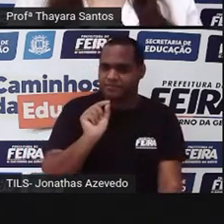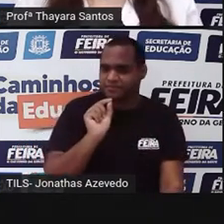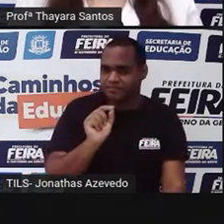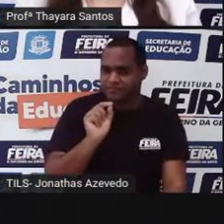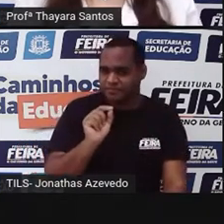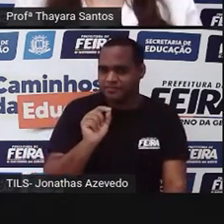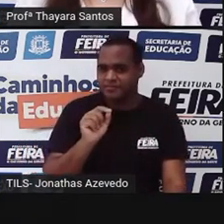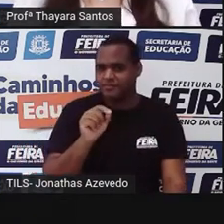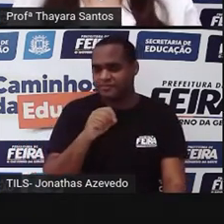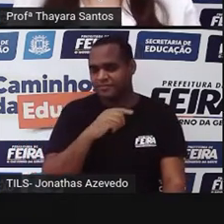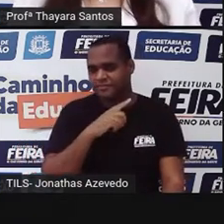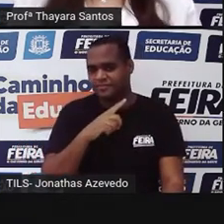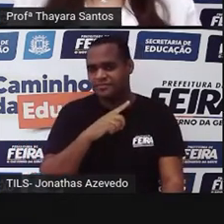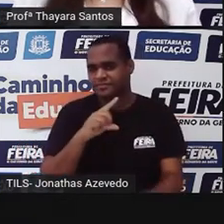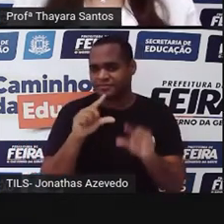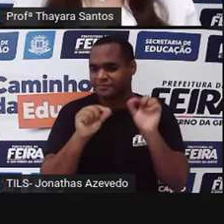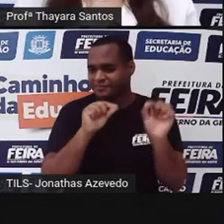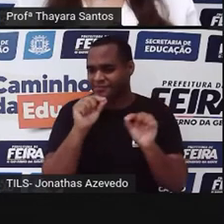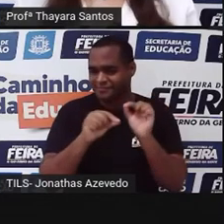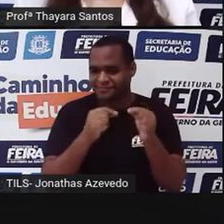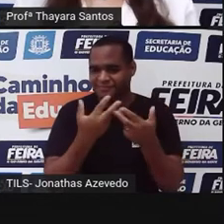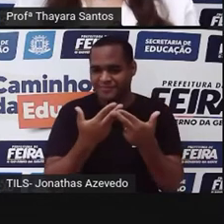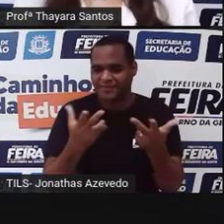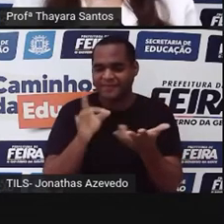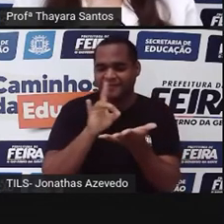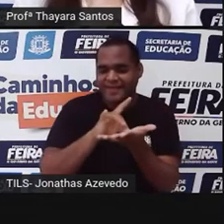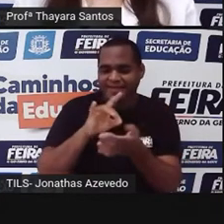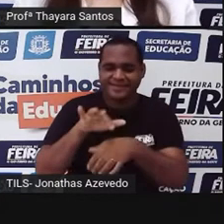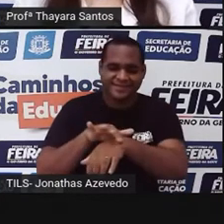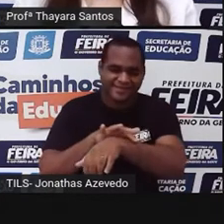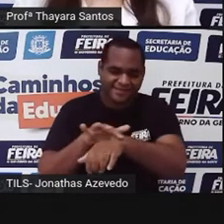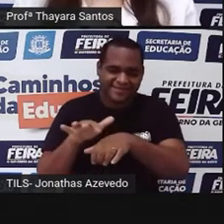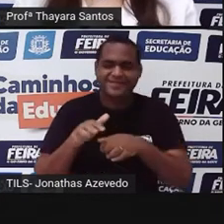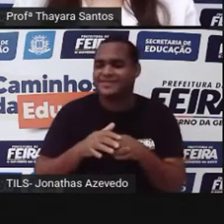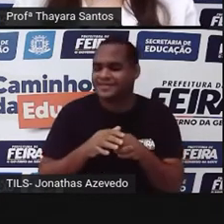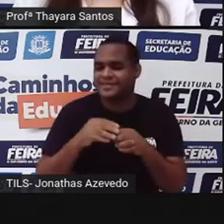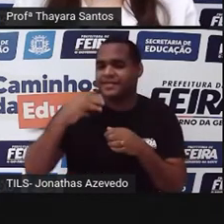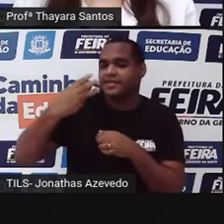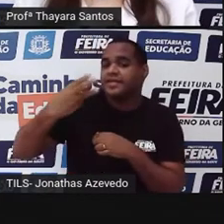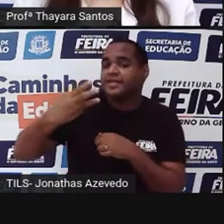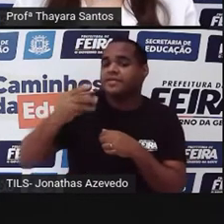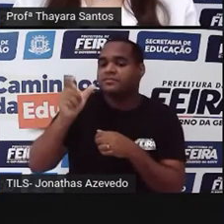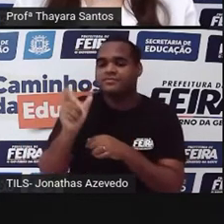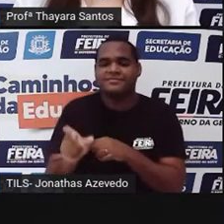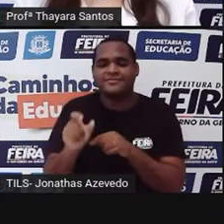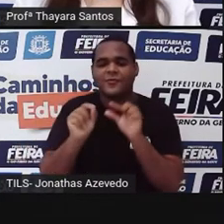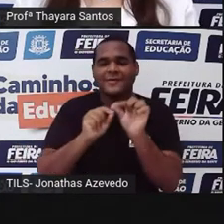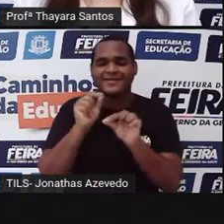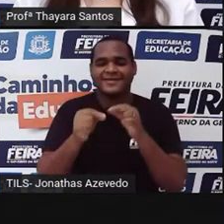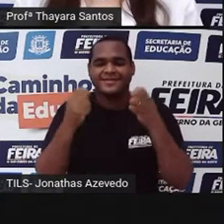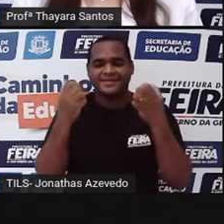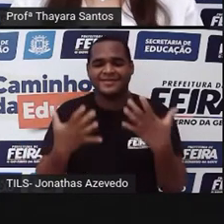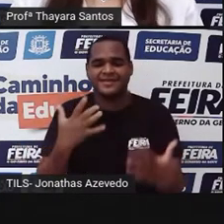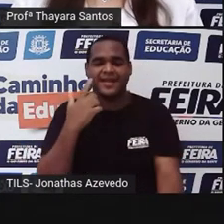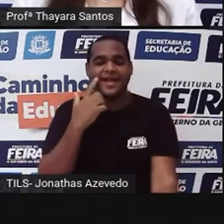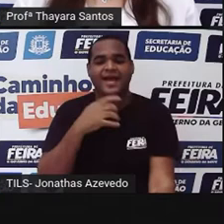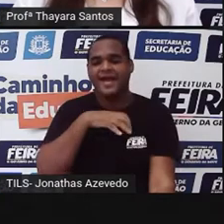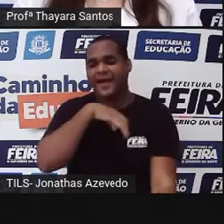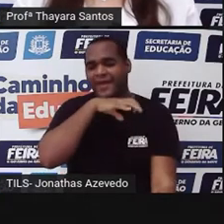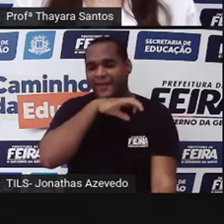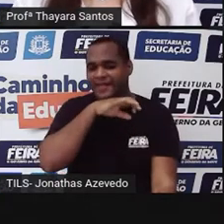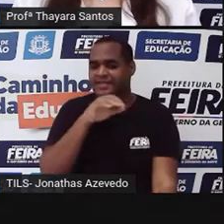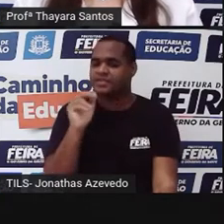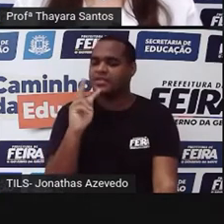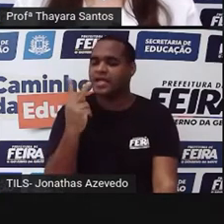formam o a gente chama de tecidos verdadeiros. E a terceira característica é que os animais são heterótropos.